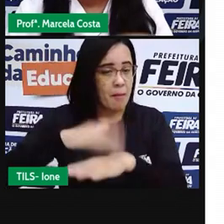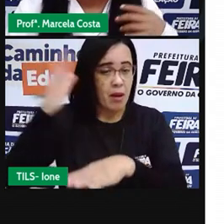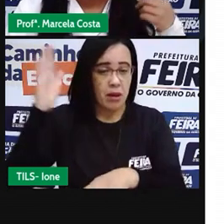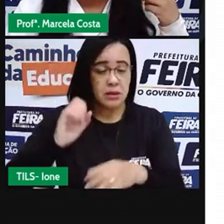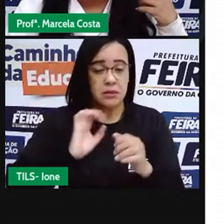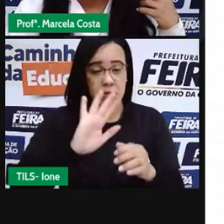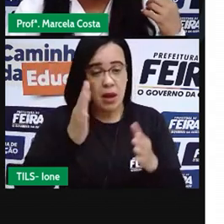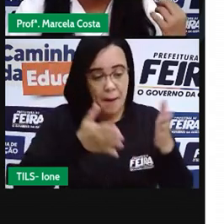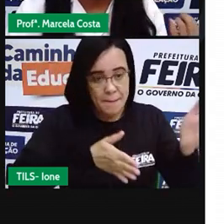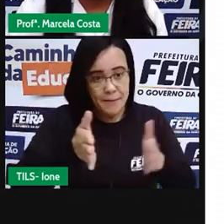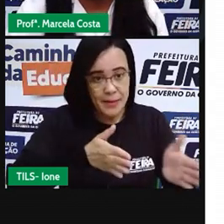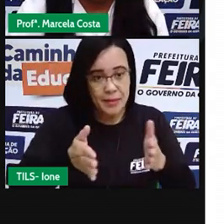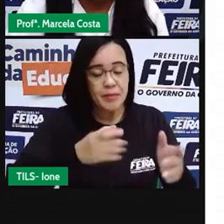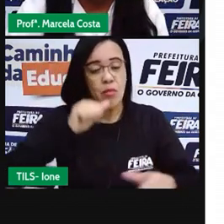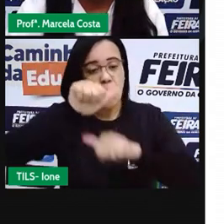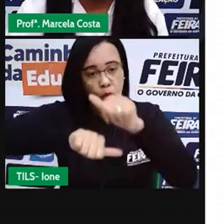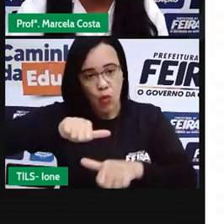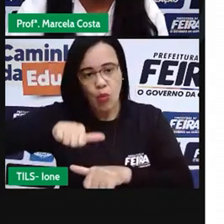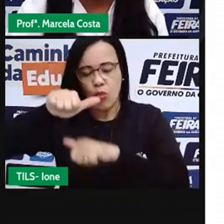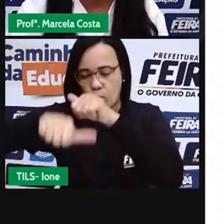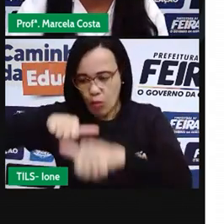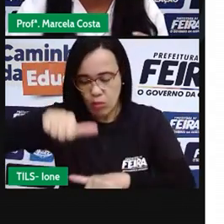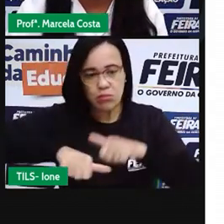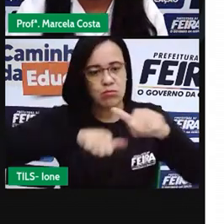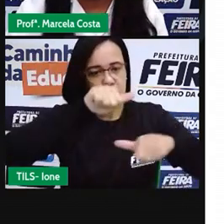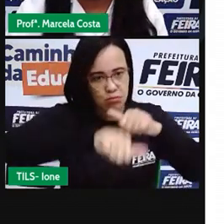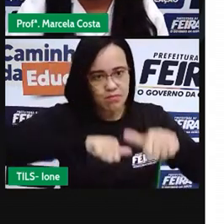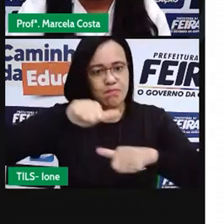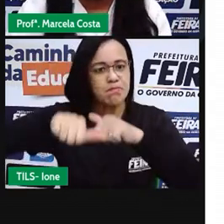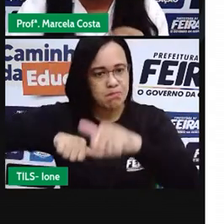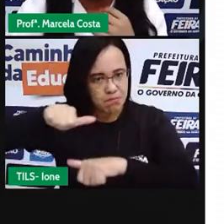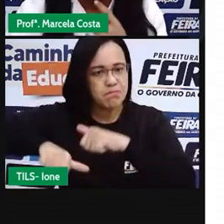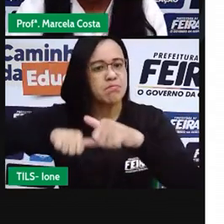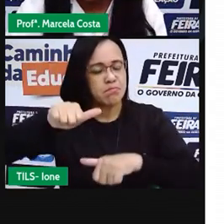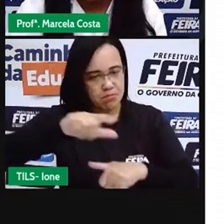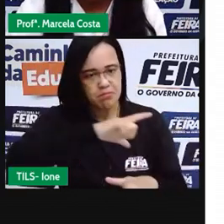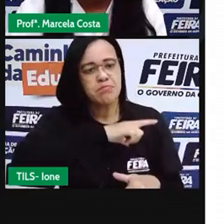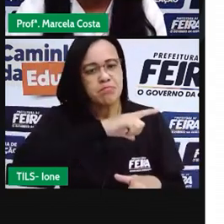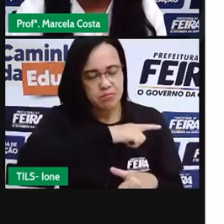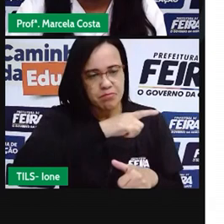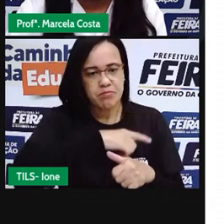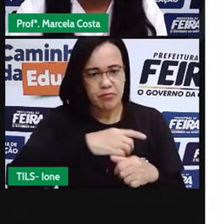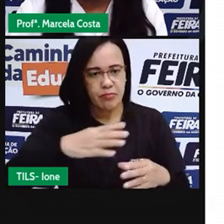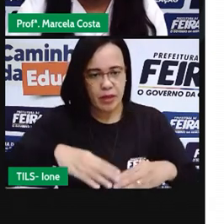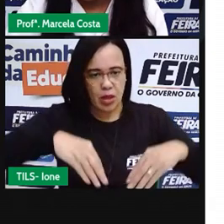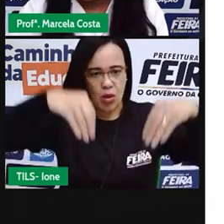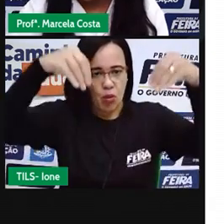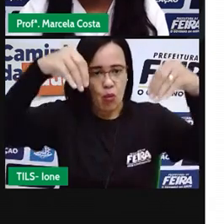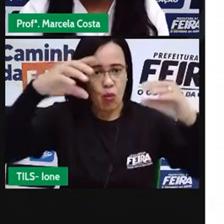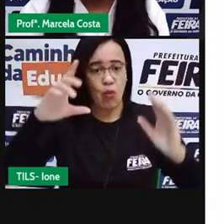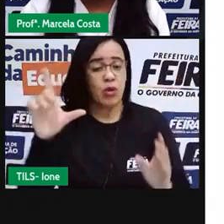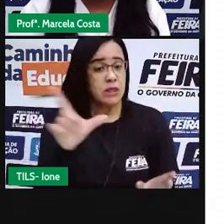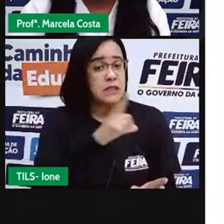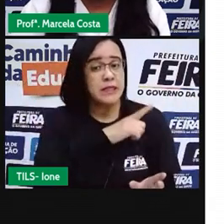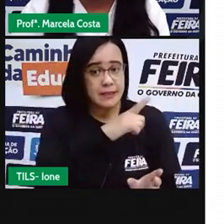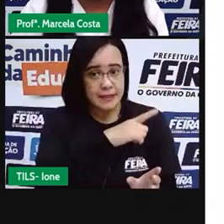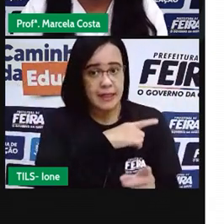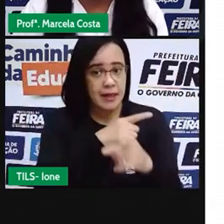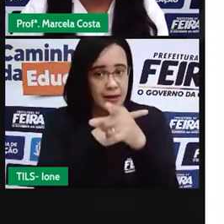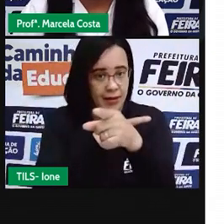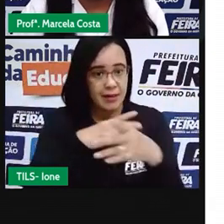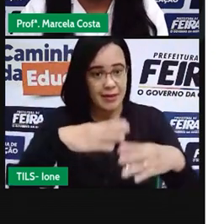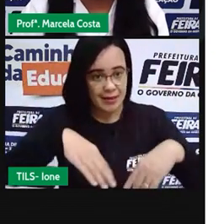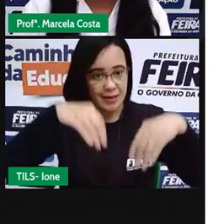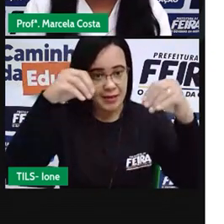por várias modificações, ela já tem torres, como eu mostro agora aqui pra vocês, com a